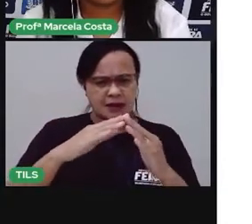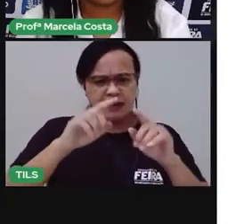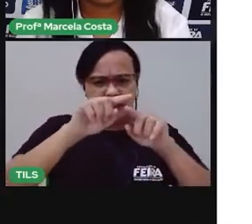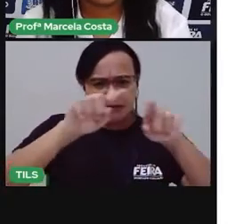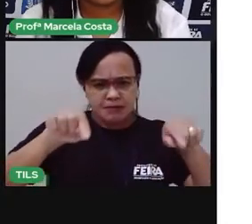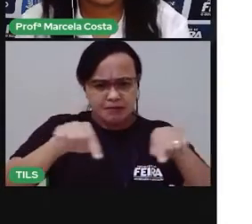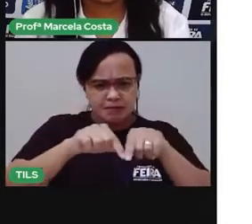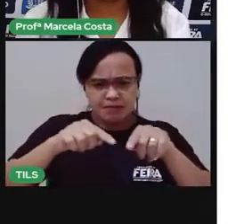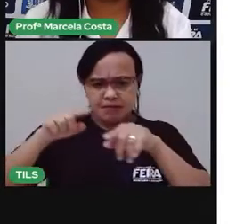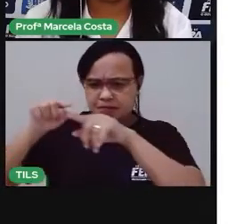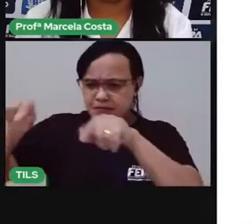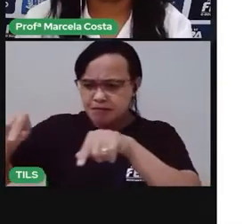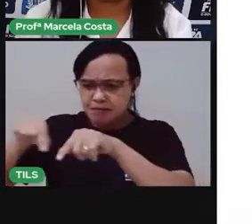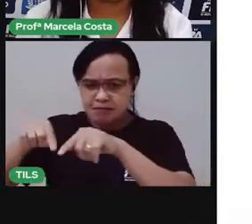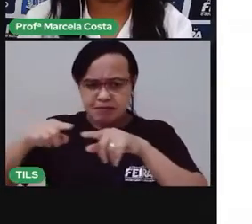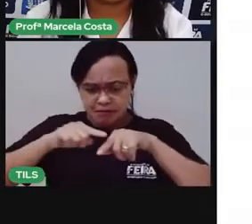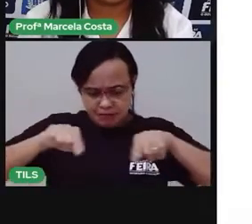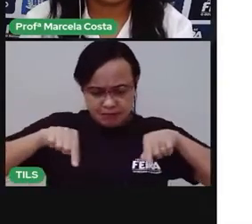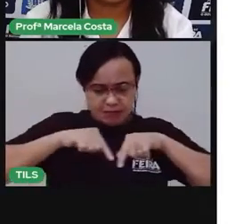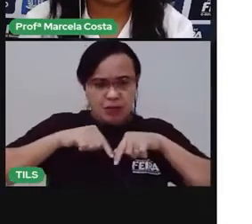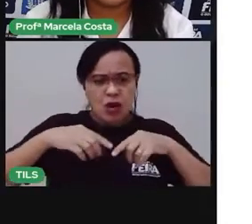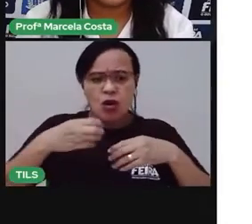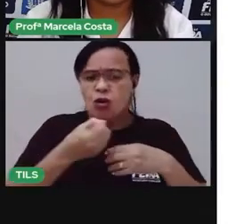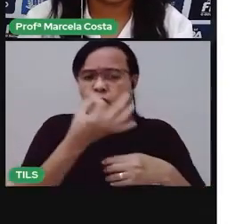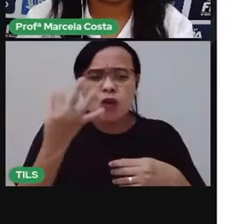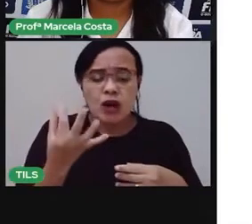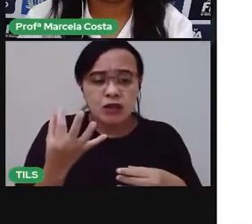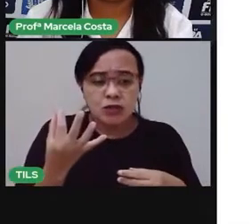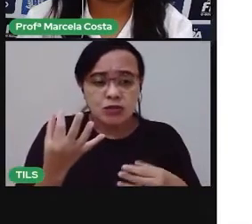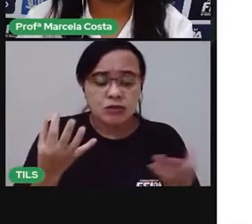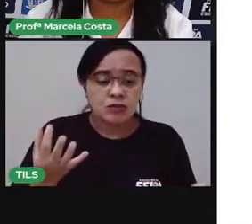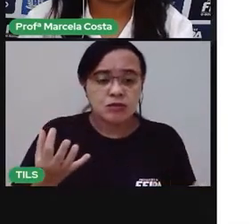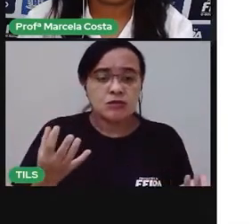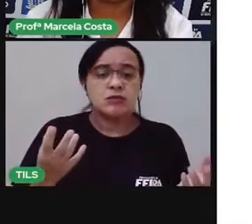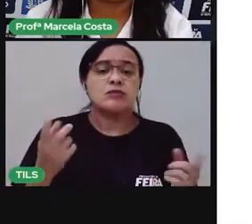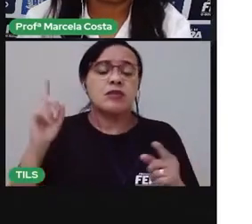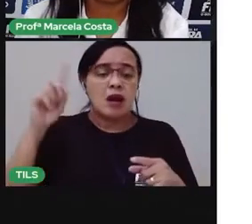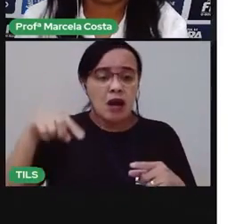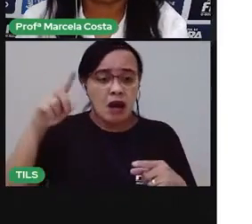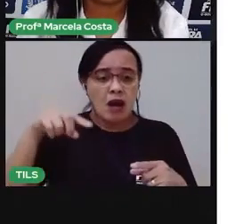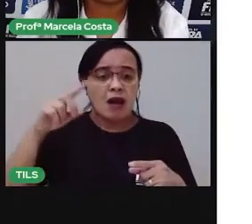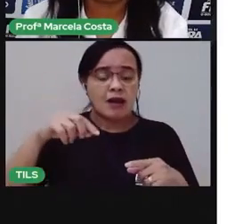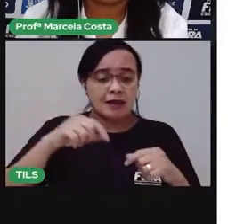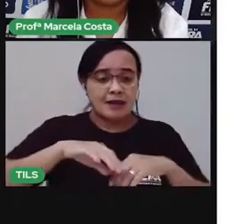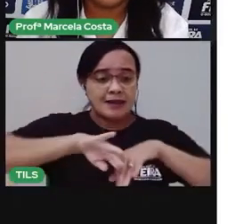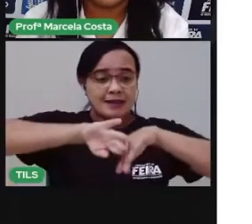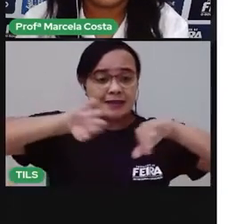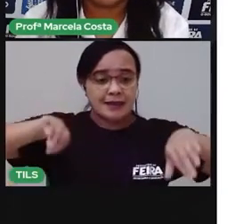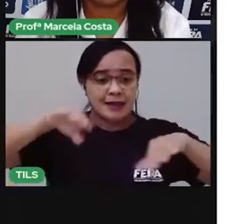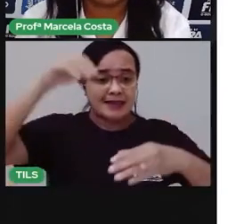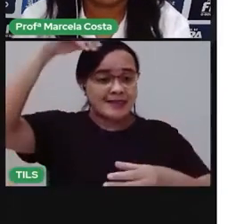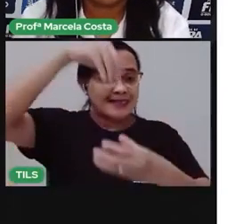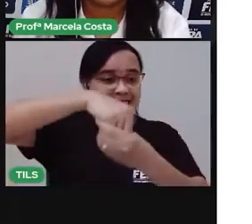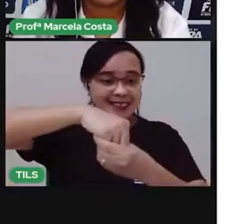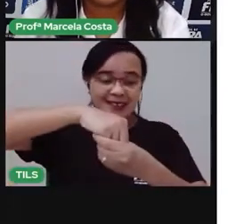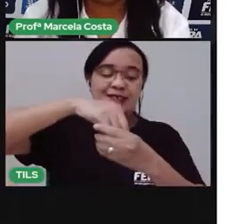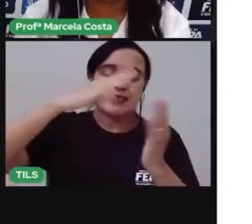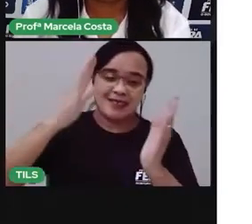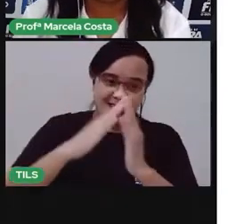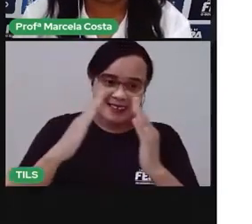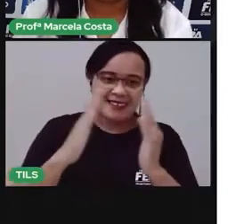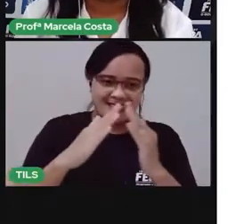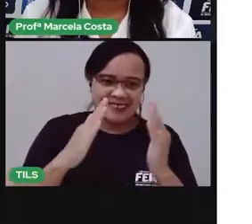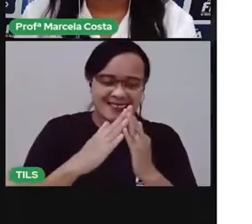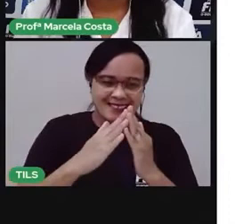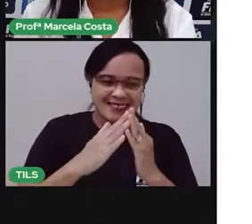cômodos. Esses cômodos são espaços que são separados dentro de um ambiente de uma casa, tá?